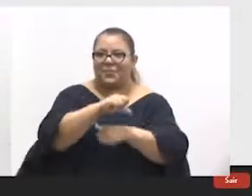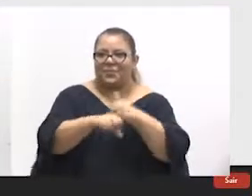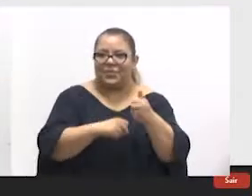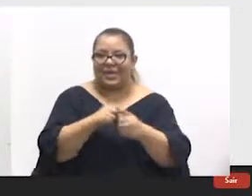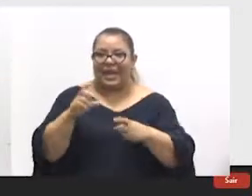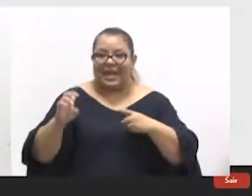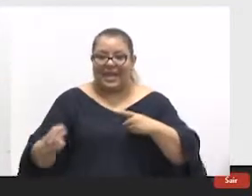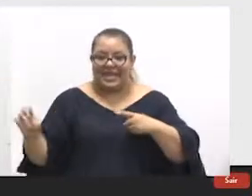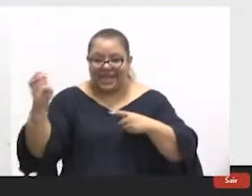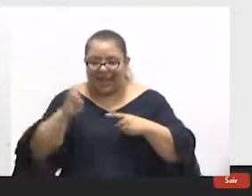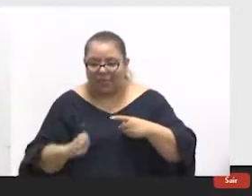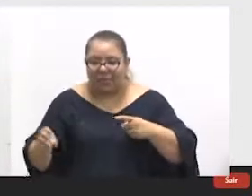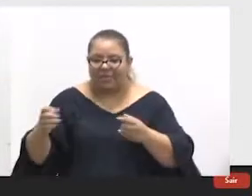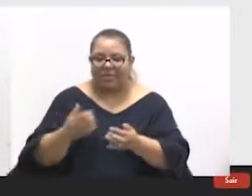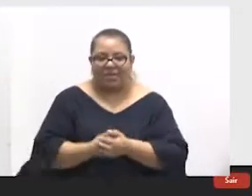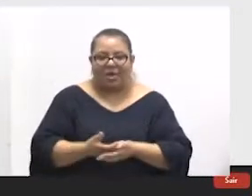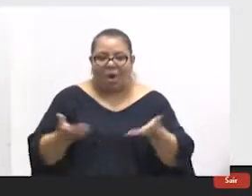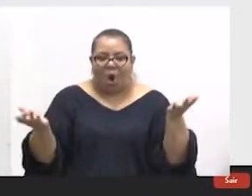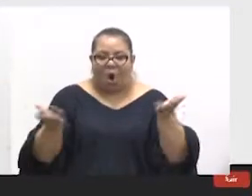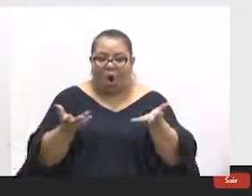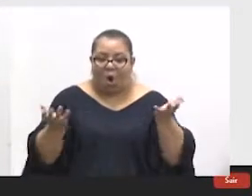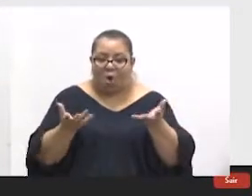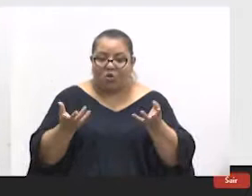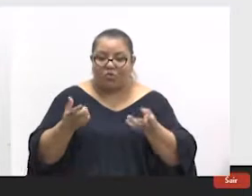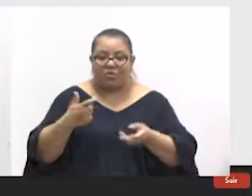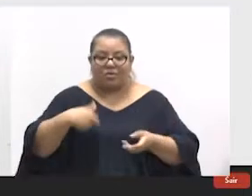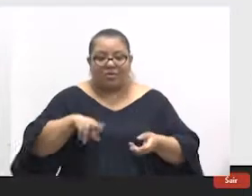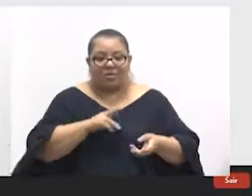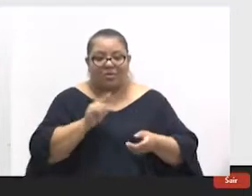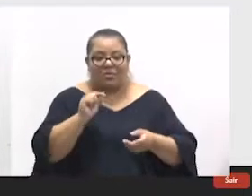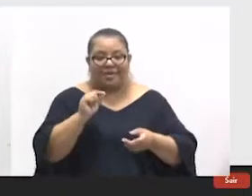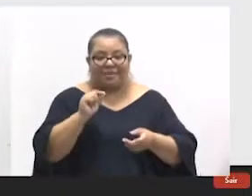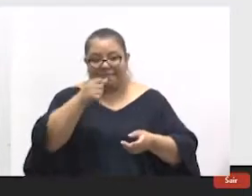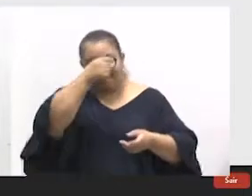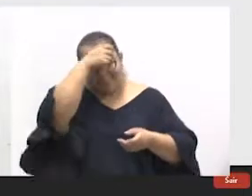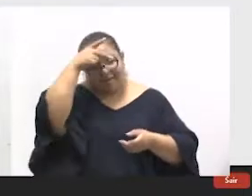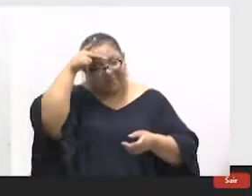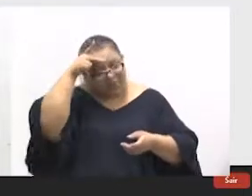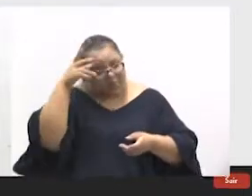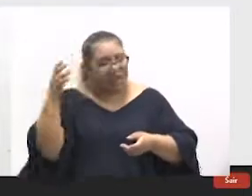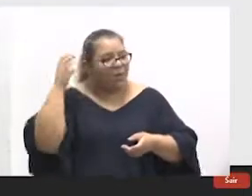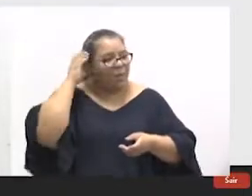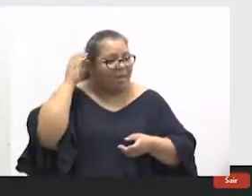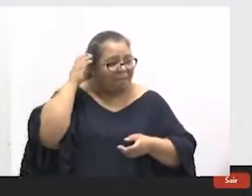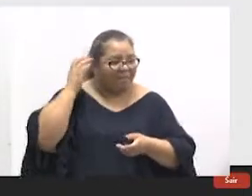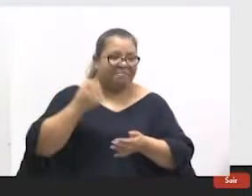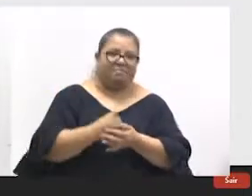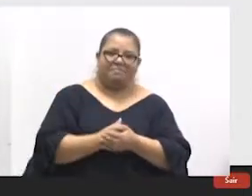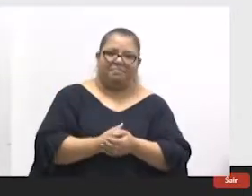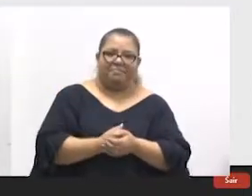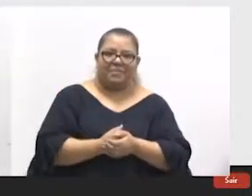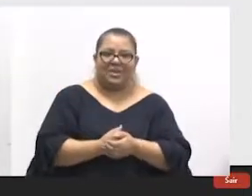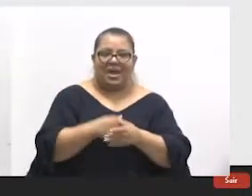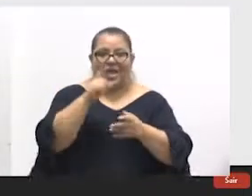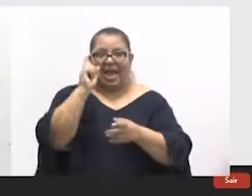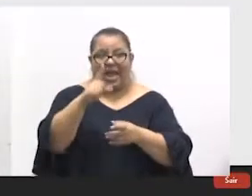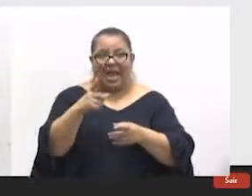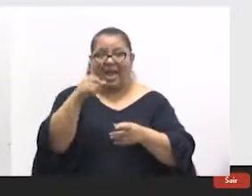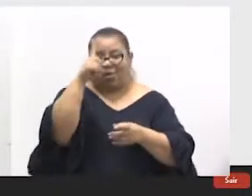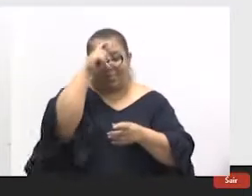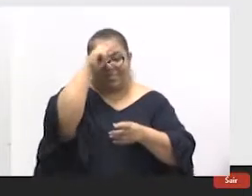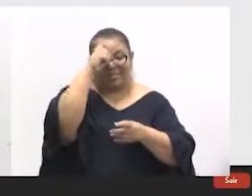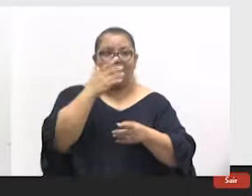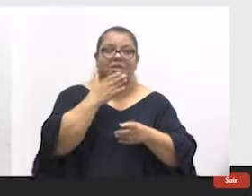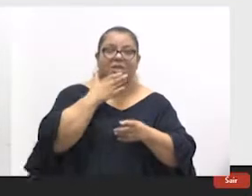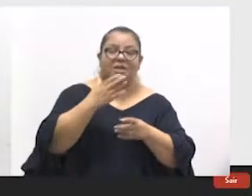estadual. A gente acaba ficando refletindo da Prefeitura de Cuiabá, sendo que é um hospital que atende a